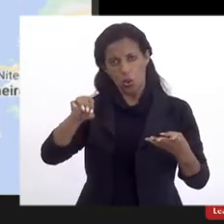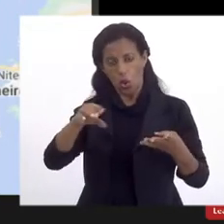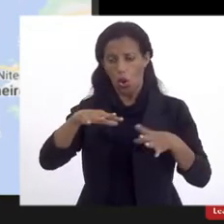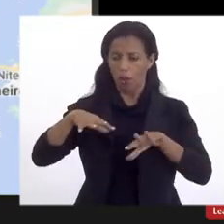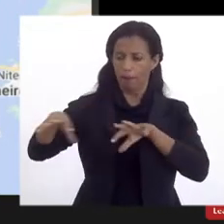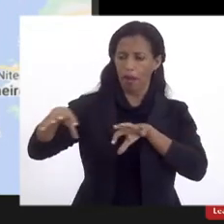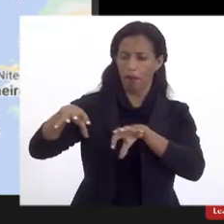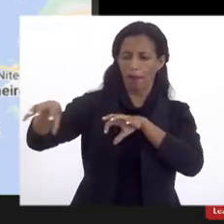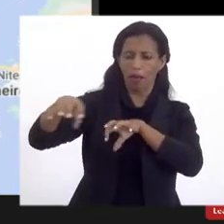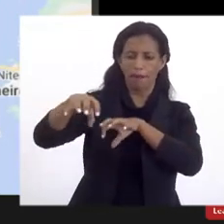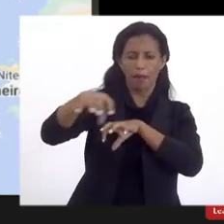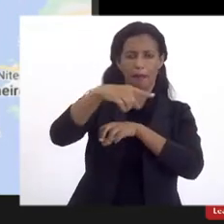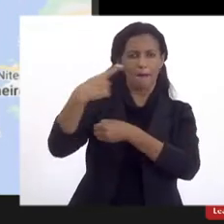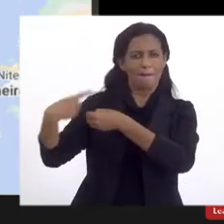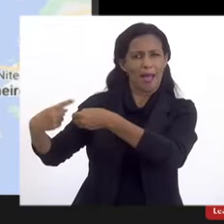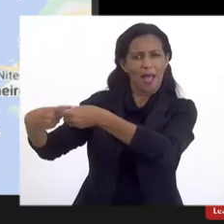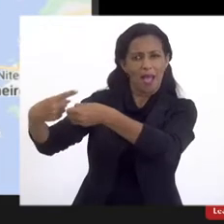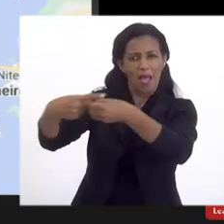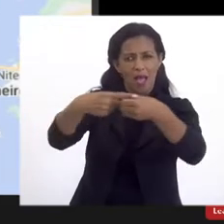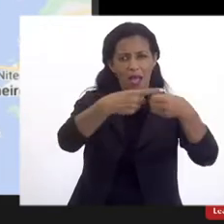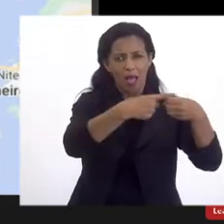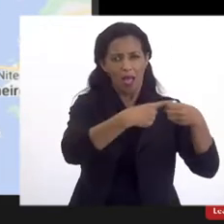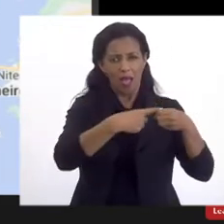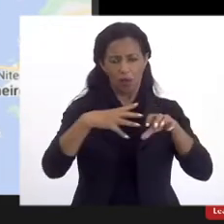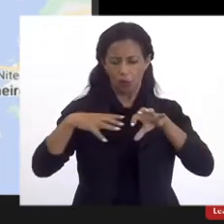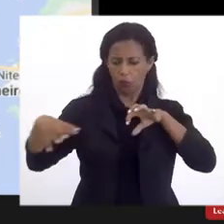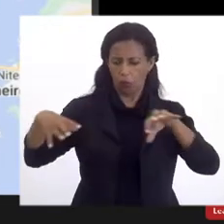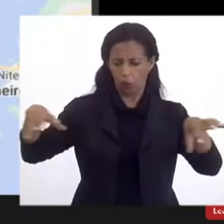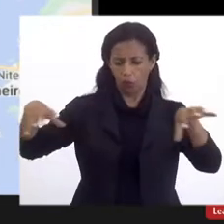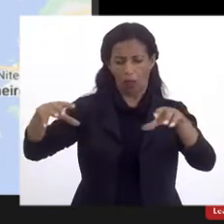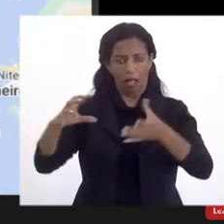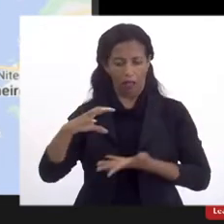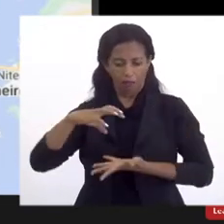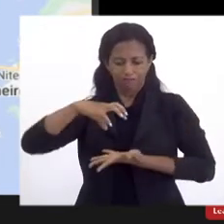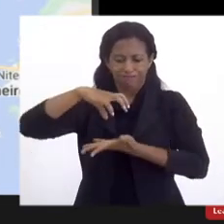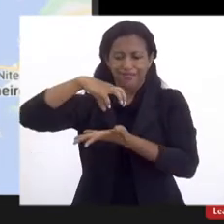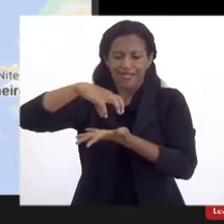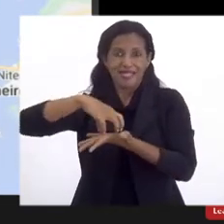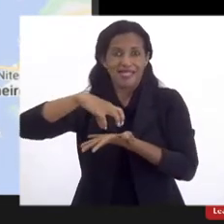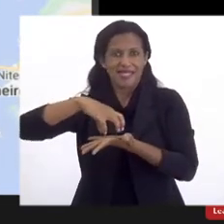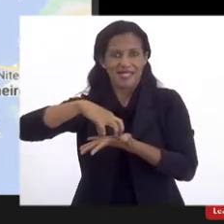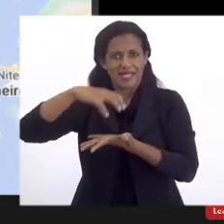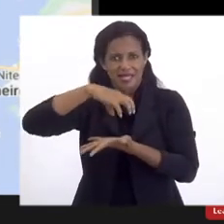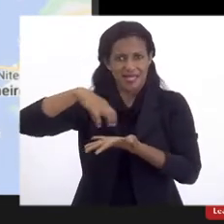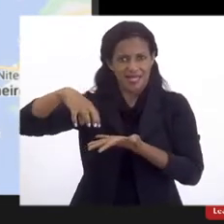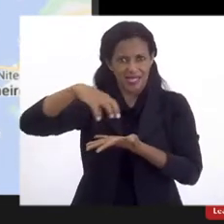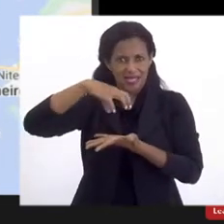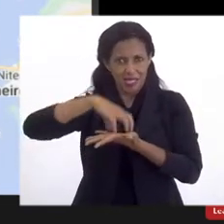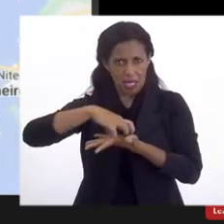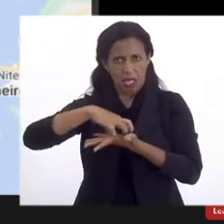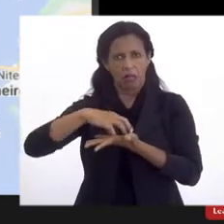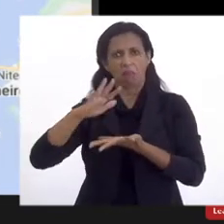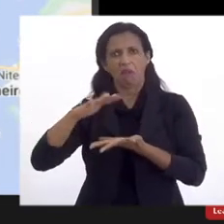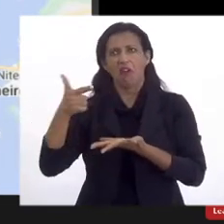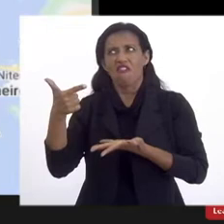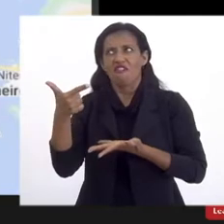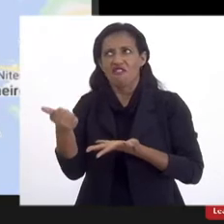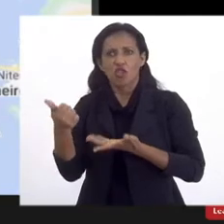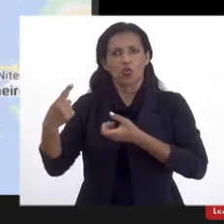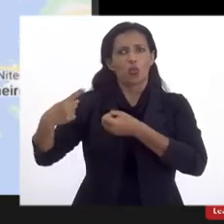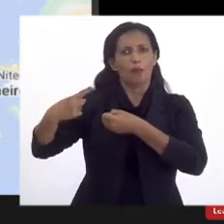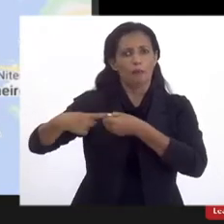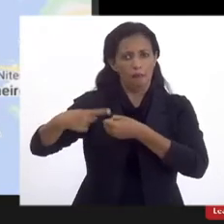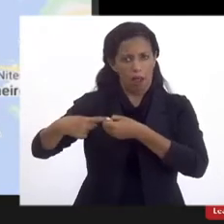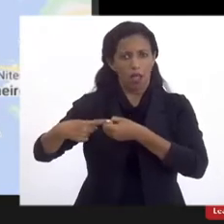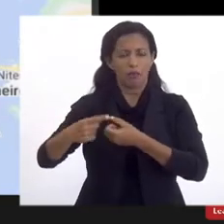Magalhães Baixos, Santa Cruz, Vila Militar, enfim, vários bairros, né, totalizando cerca de 21 bairros da